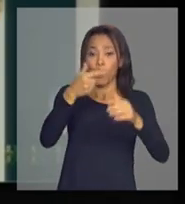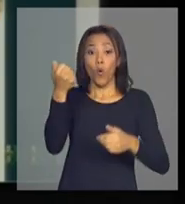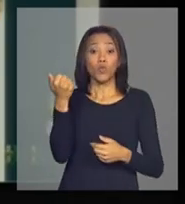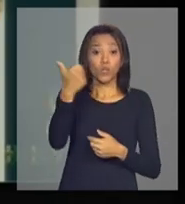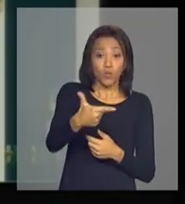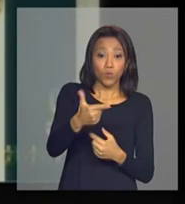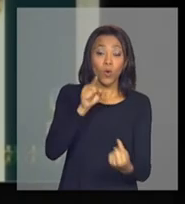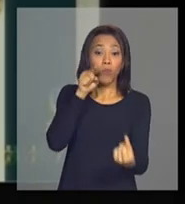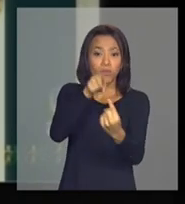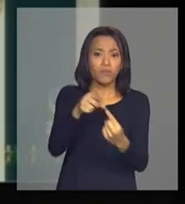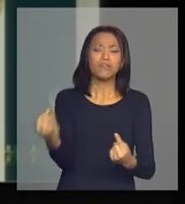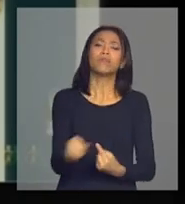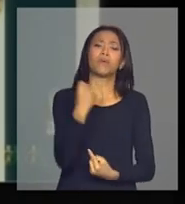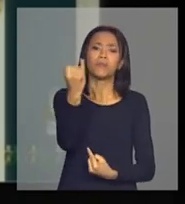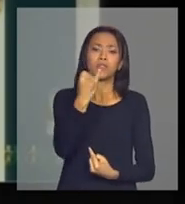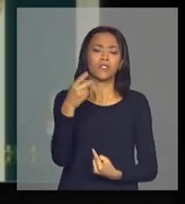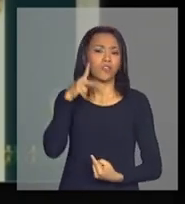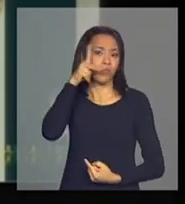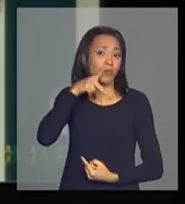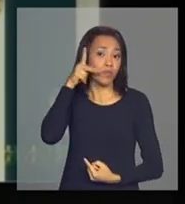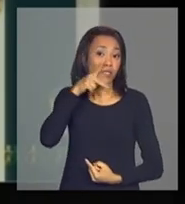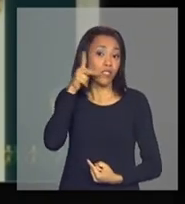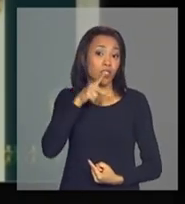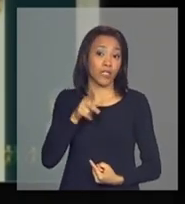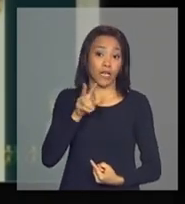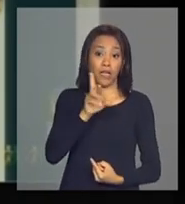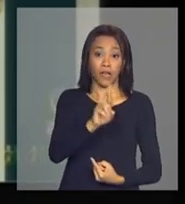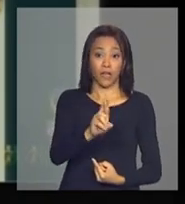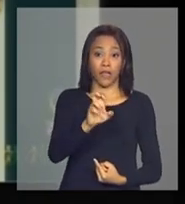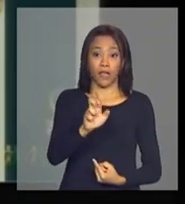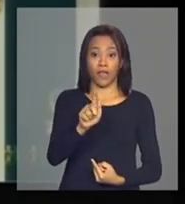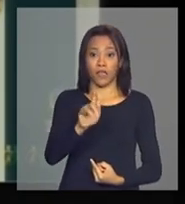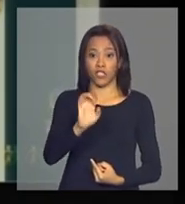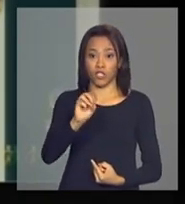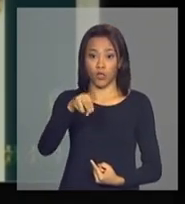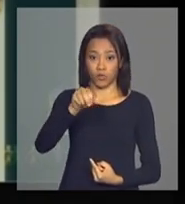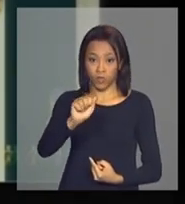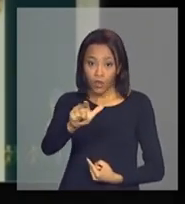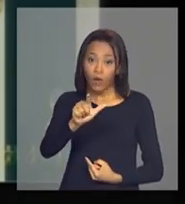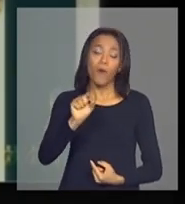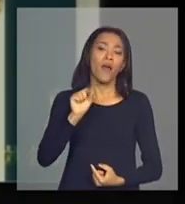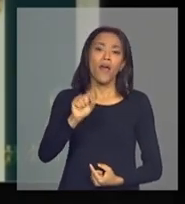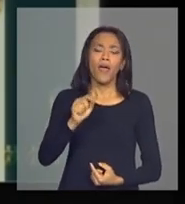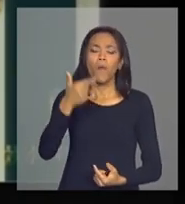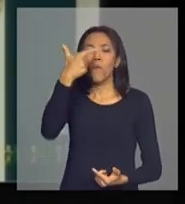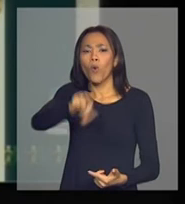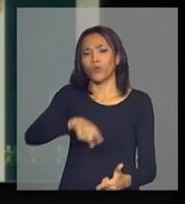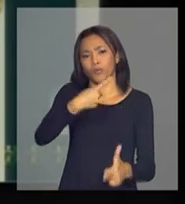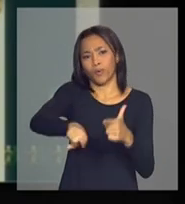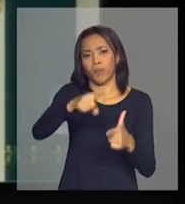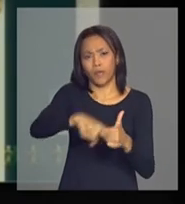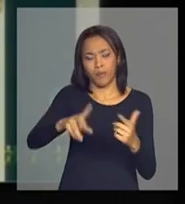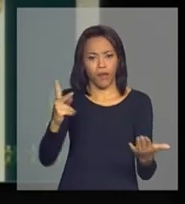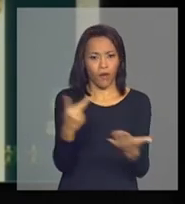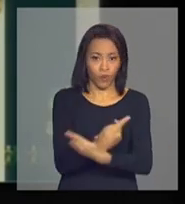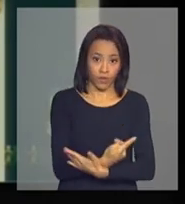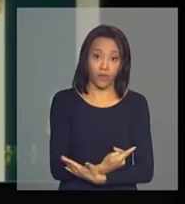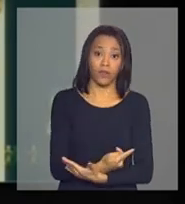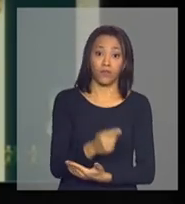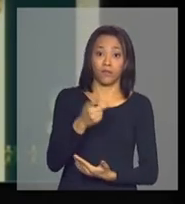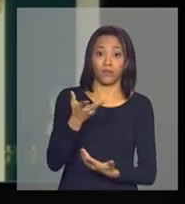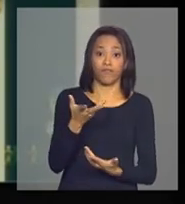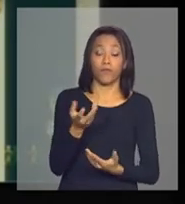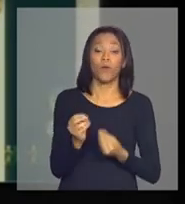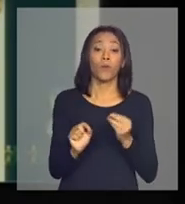objetivo importante da política regional é enfrentar uma outra problemática da dinâmica regional brasileira, que se